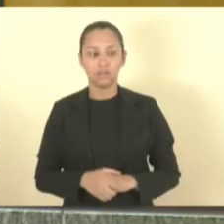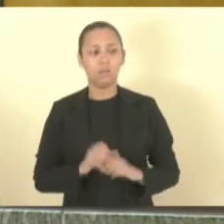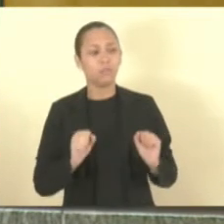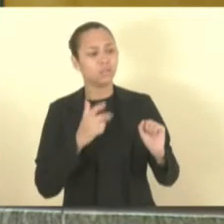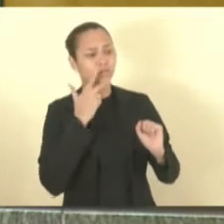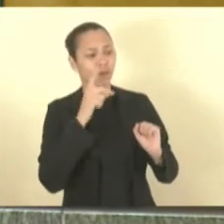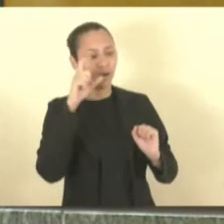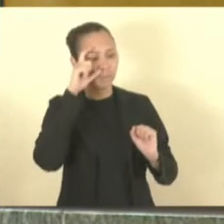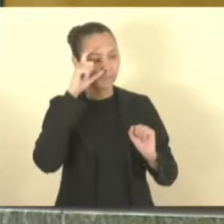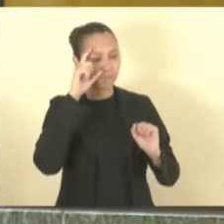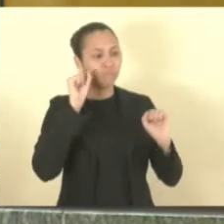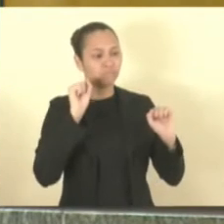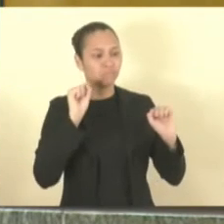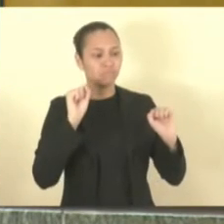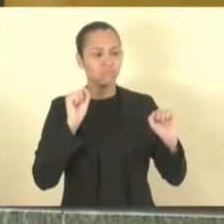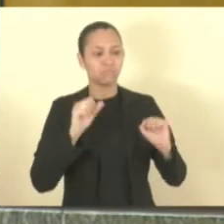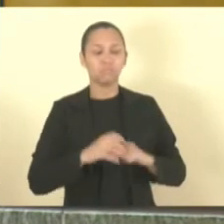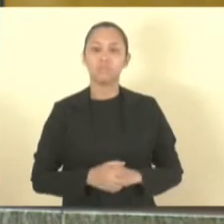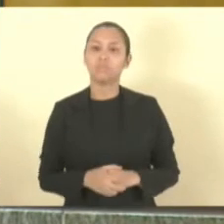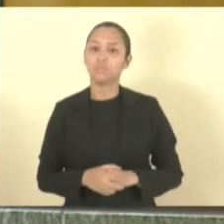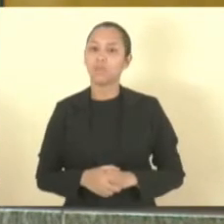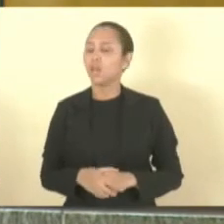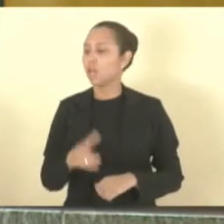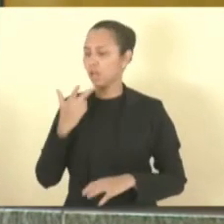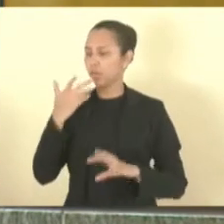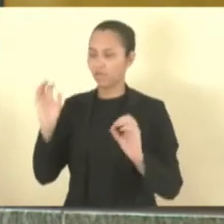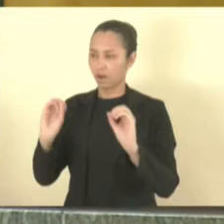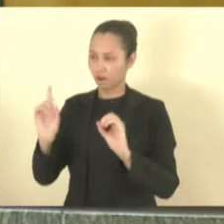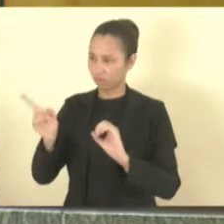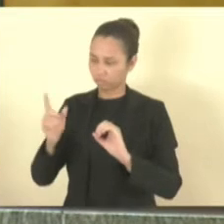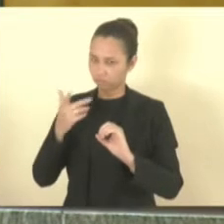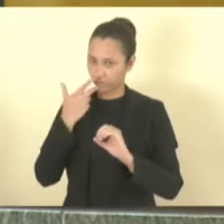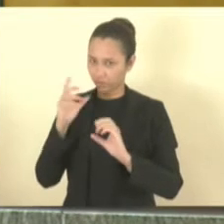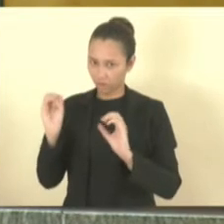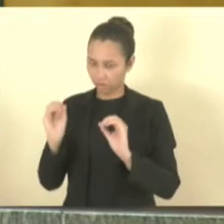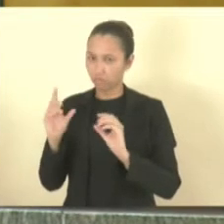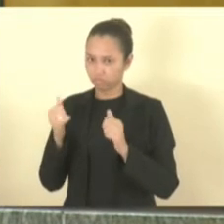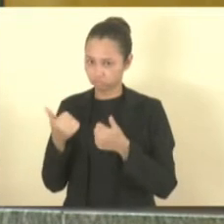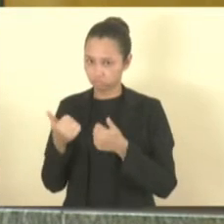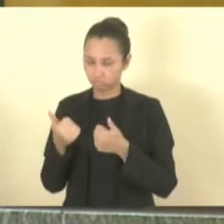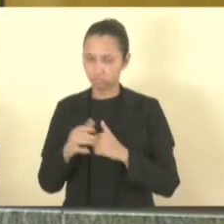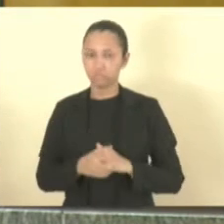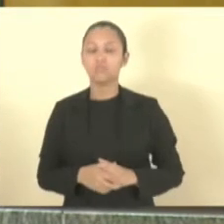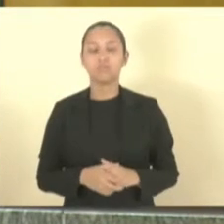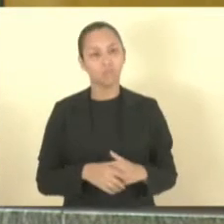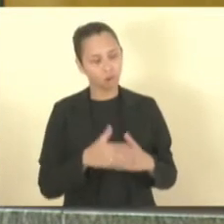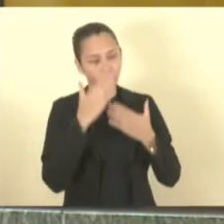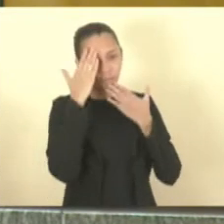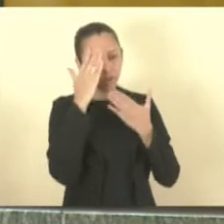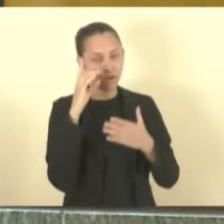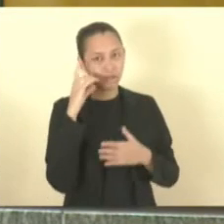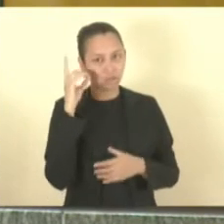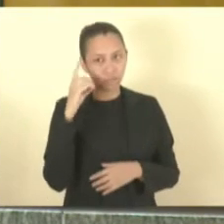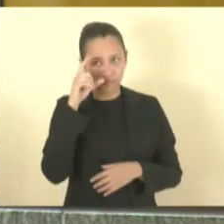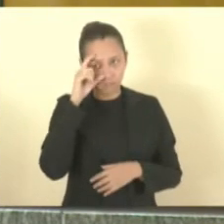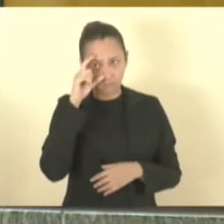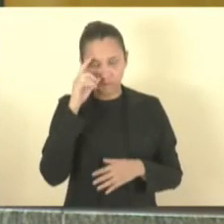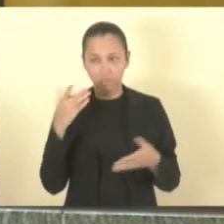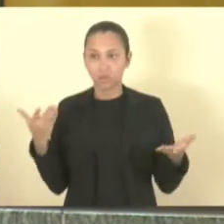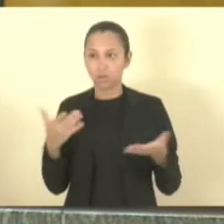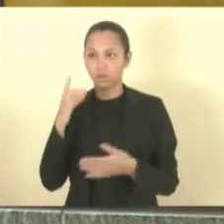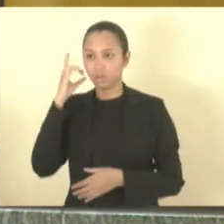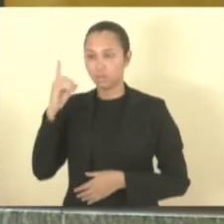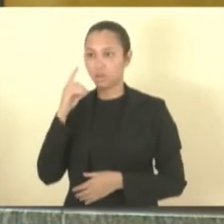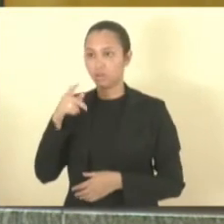Mazinho. Pois não, meu mestre. Eu vou declinar. Muito obrigado, deputado Mazinho. Com a palavra o deputado Lucas